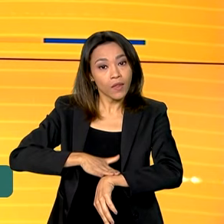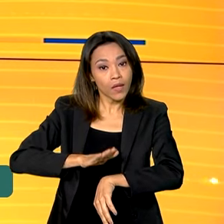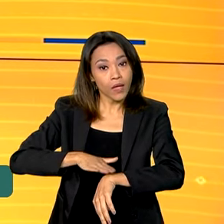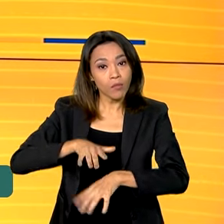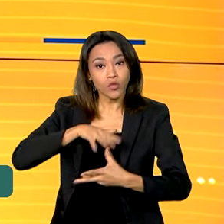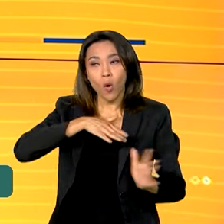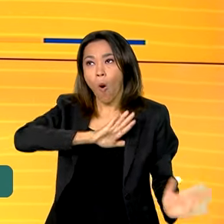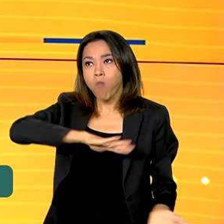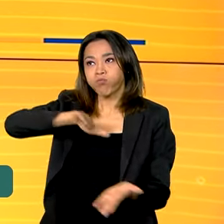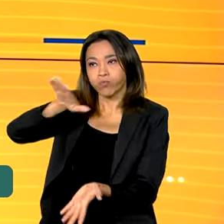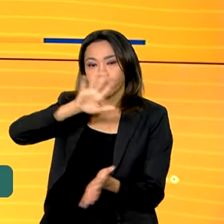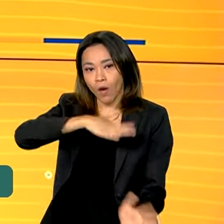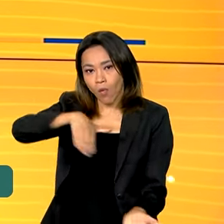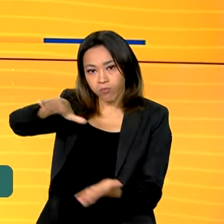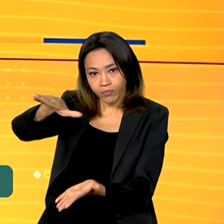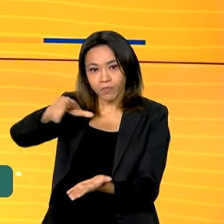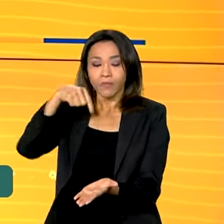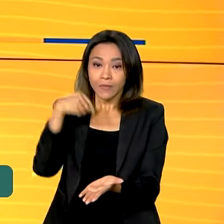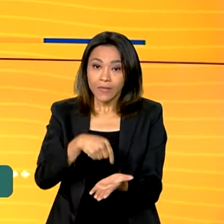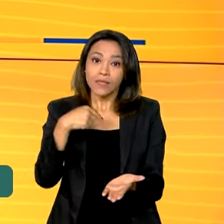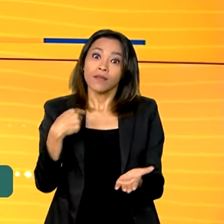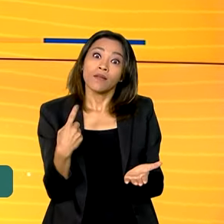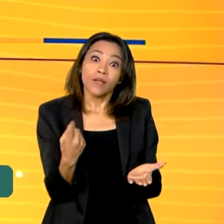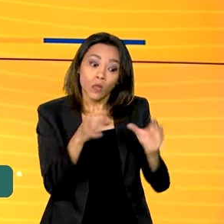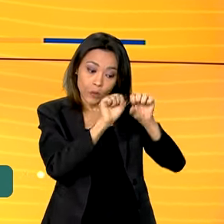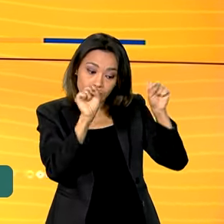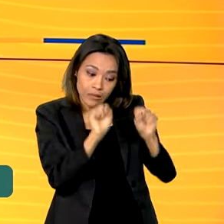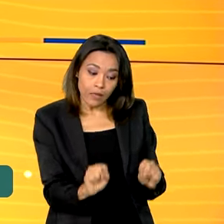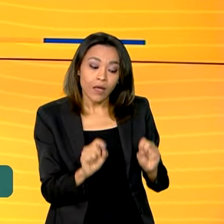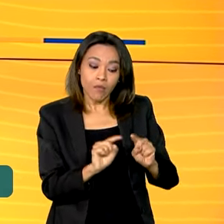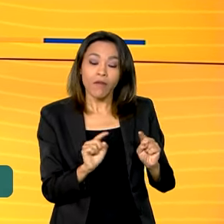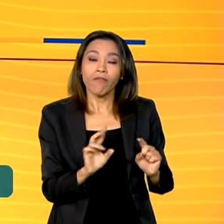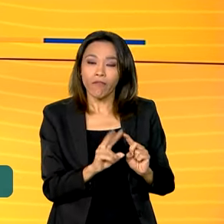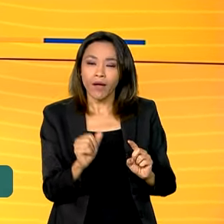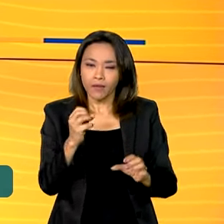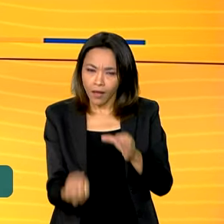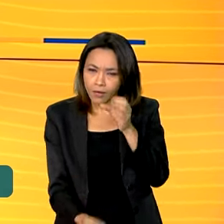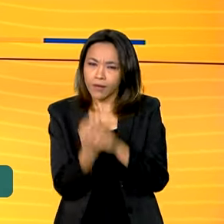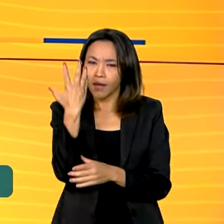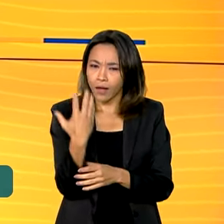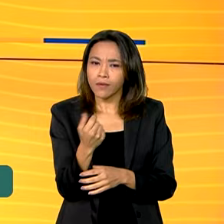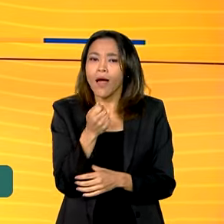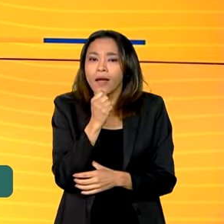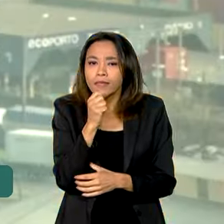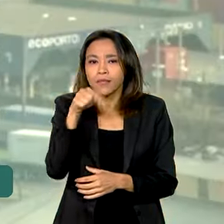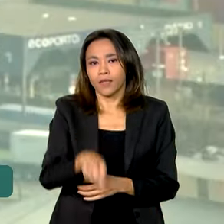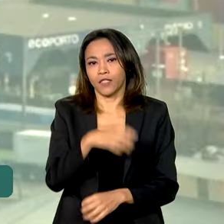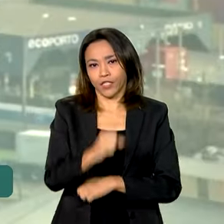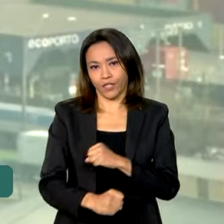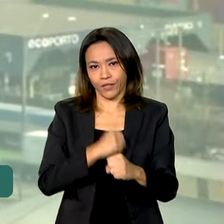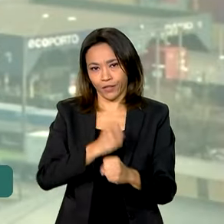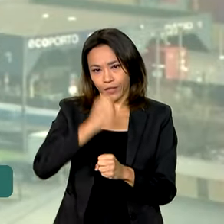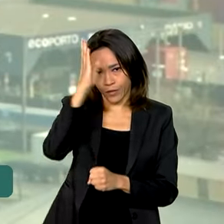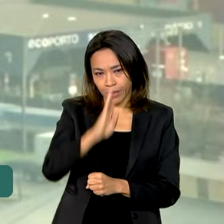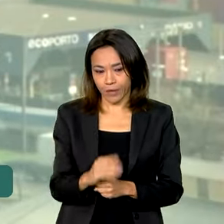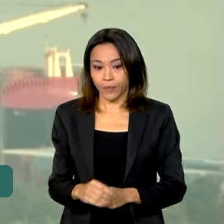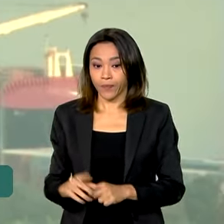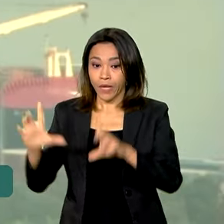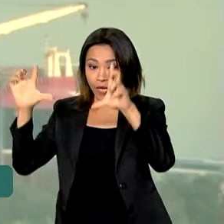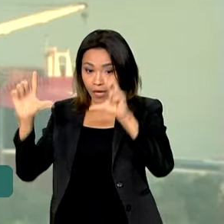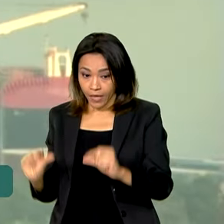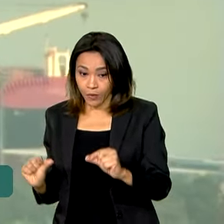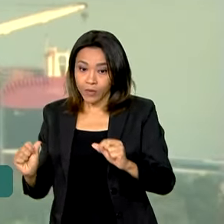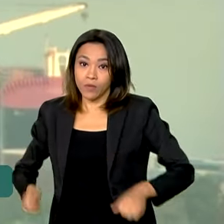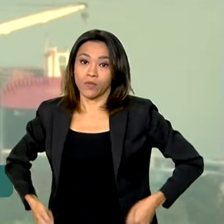de cargas. A previsão é que o sistema deve estar totalmente implantado no Brasil ainda este ano. Reduzir custos e